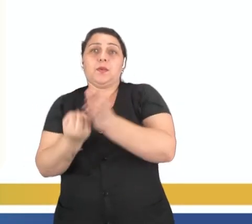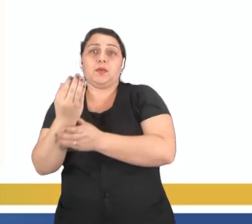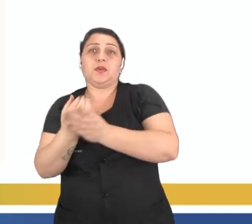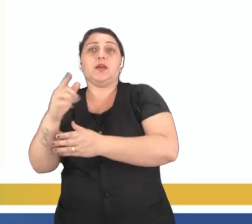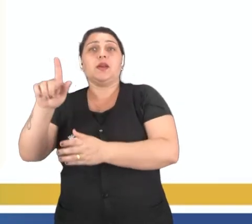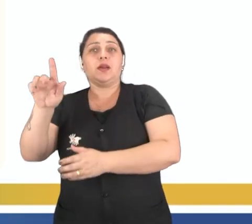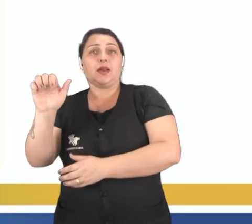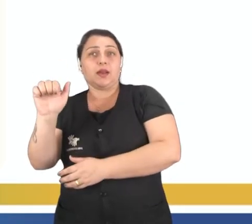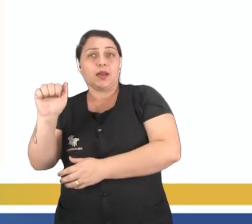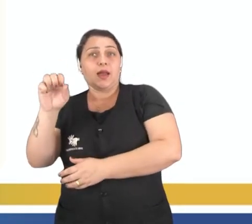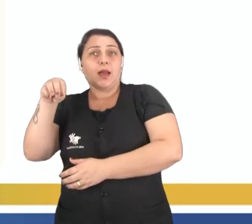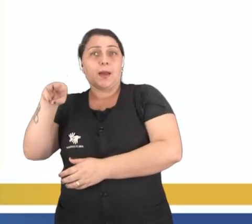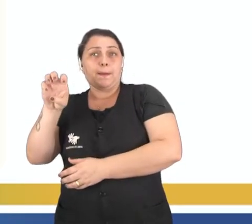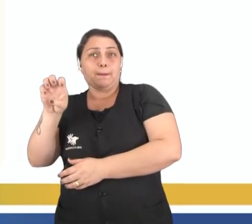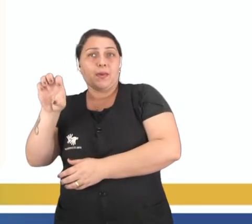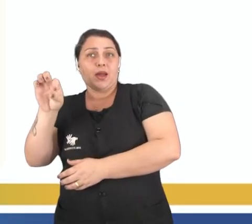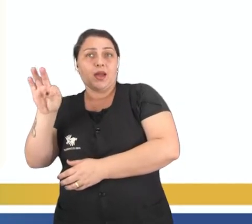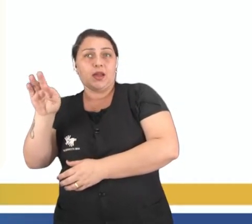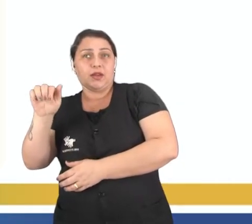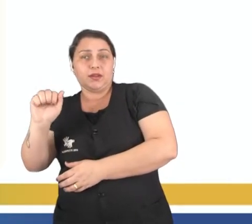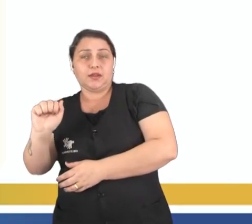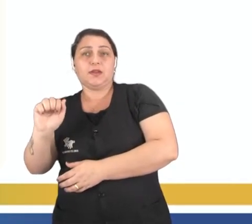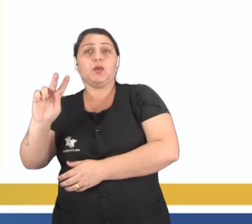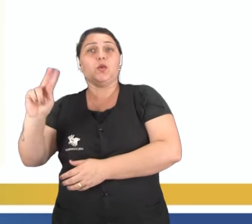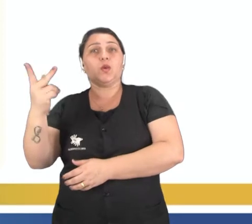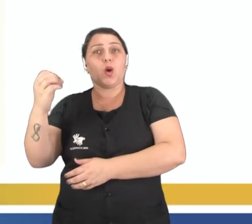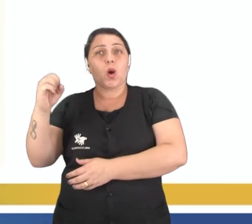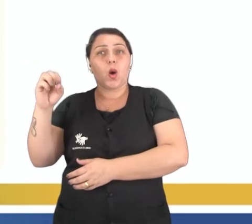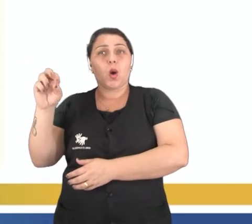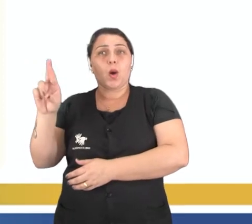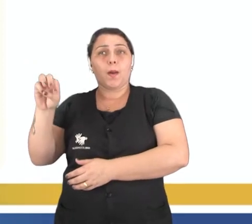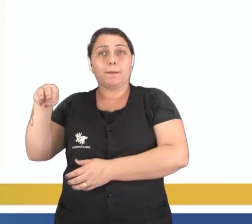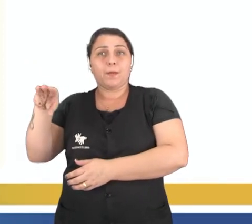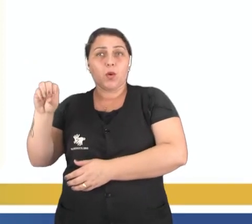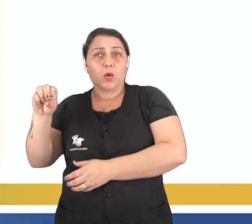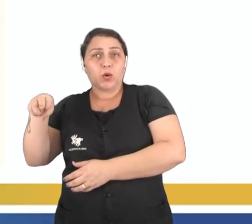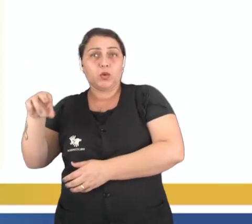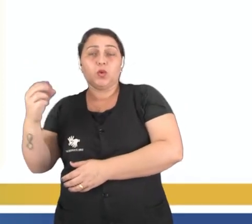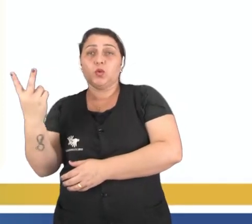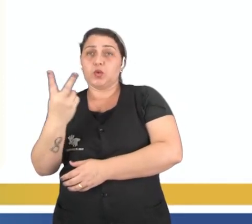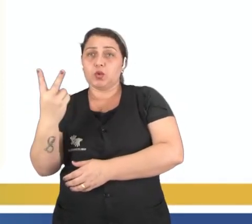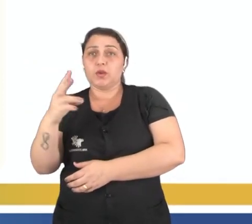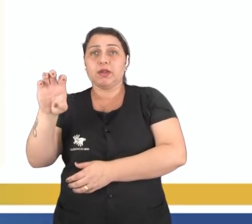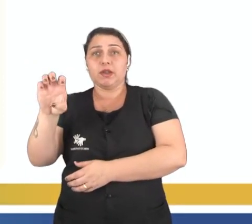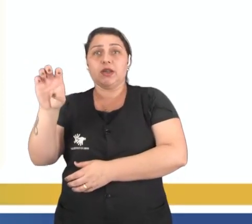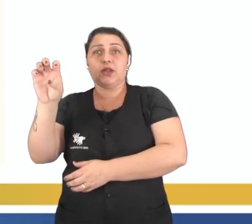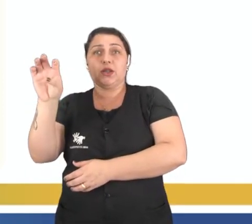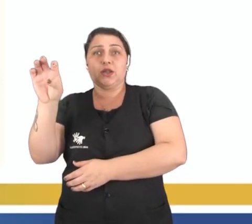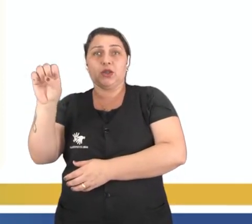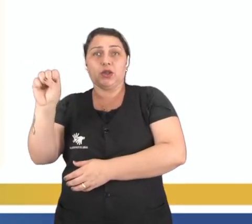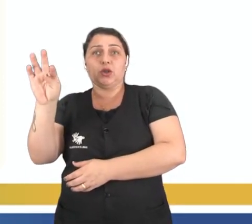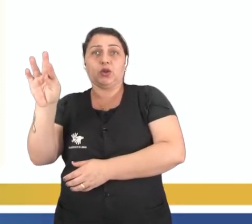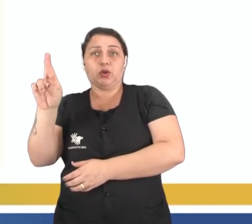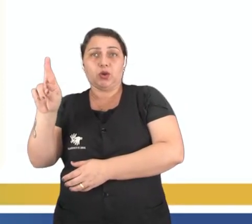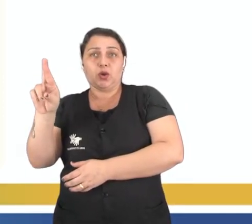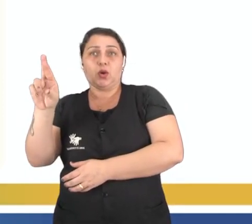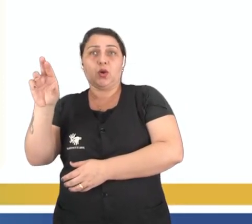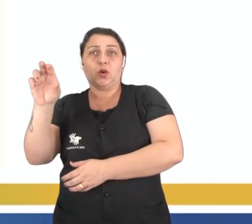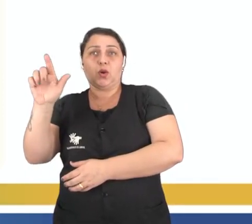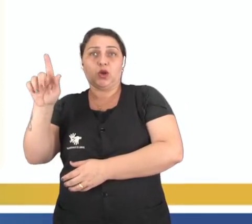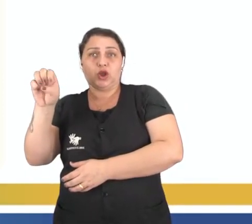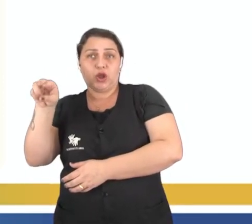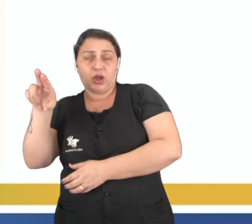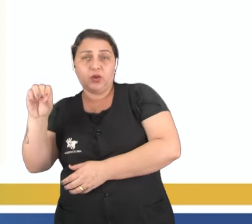que no caso são os ovócitos, e os hormônios femininos, tanto o estrogênio quanto a progesterona. Então esses